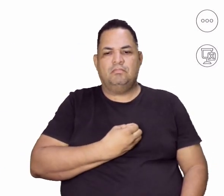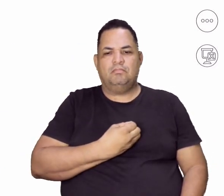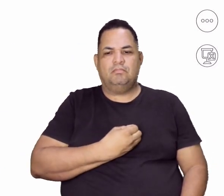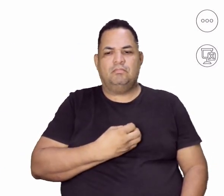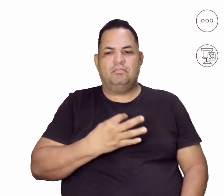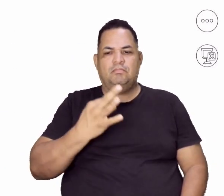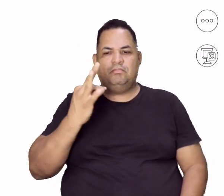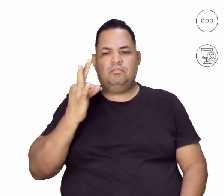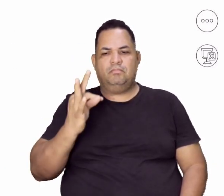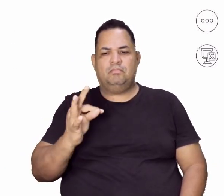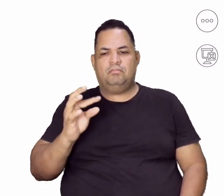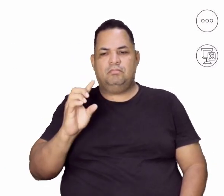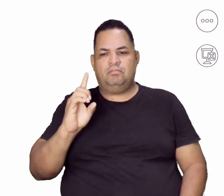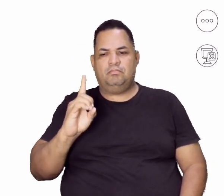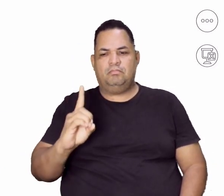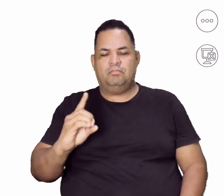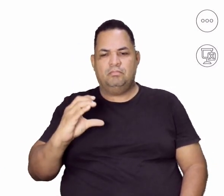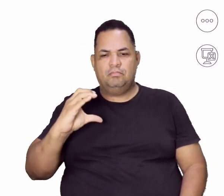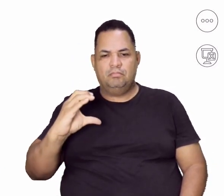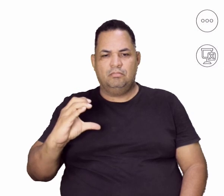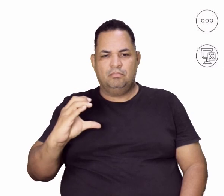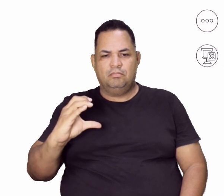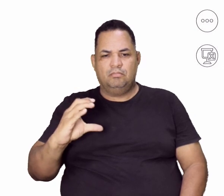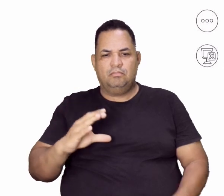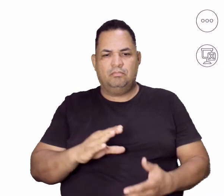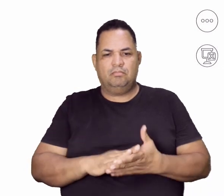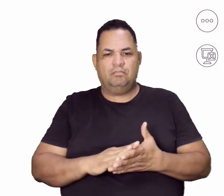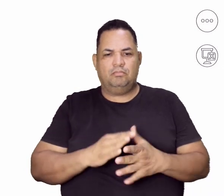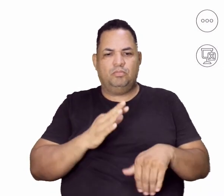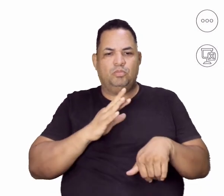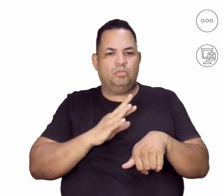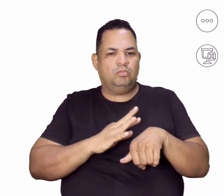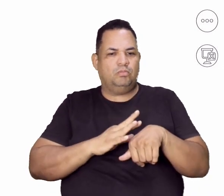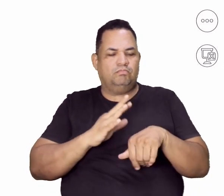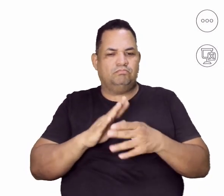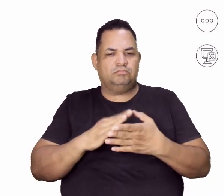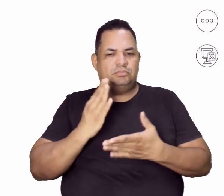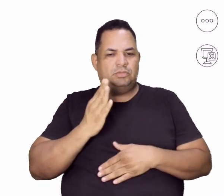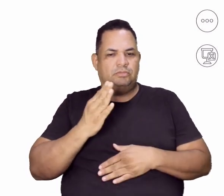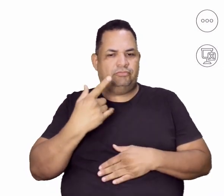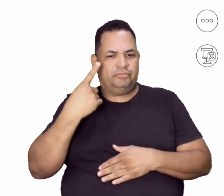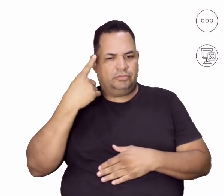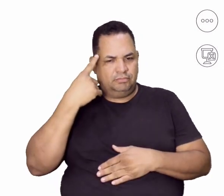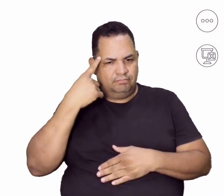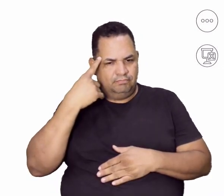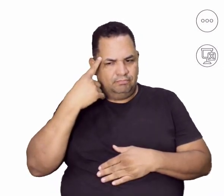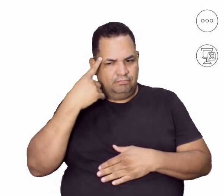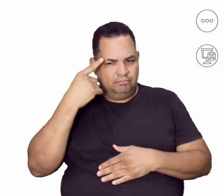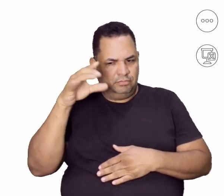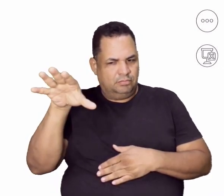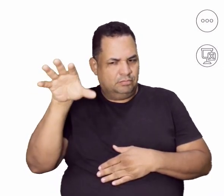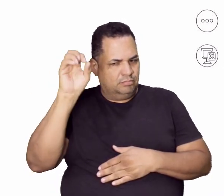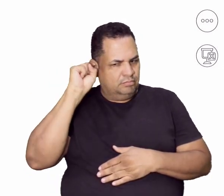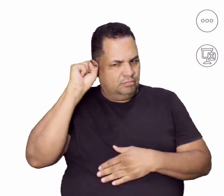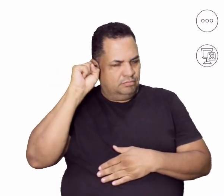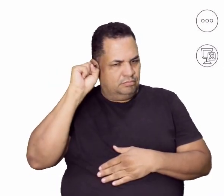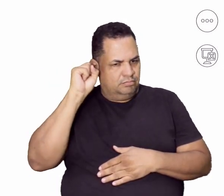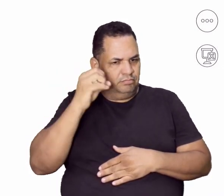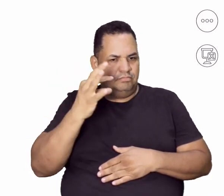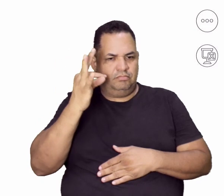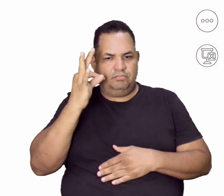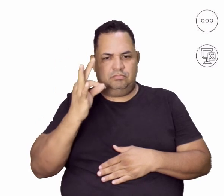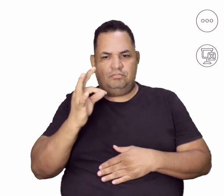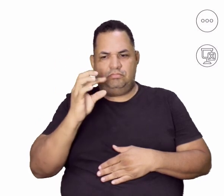transtornos desmórficos corporais. Você já ouviu essa expressão? Sim ou não? TDC.